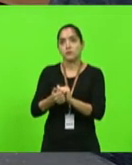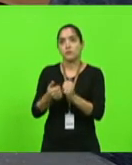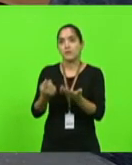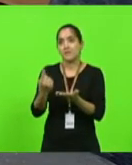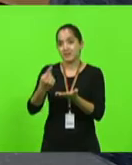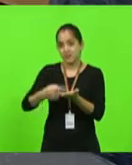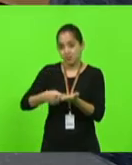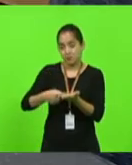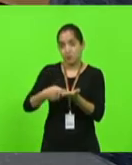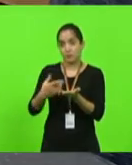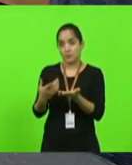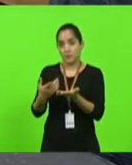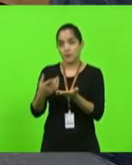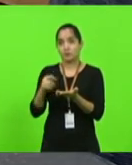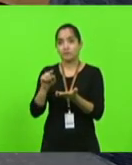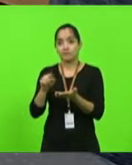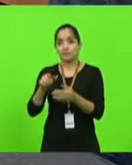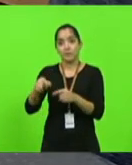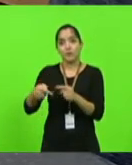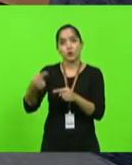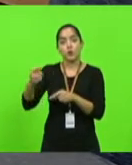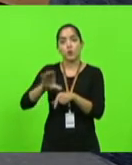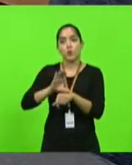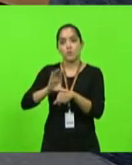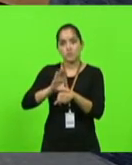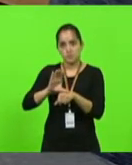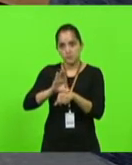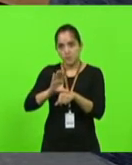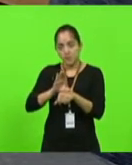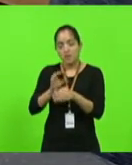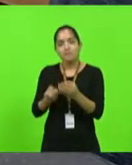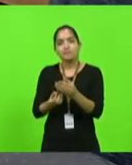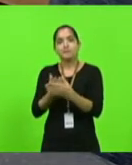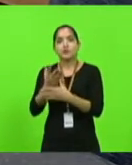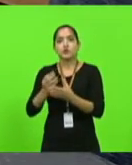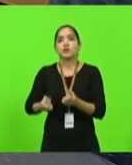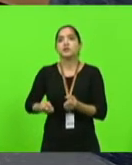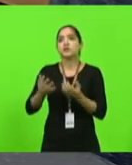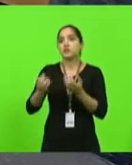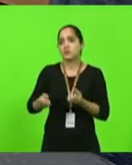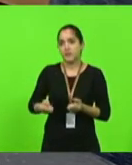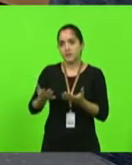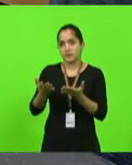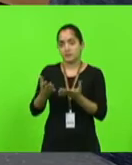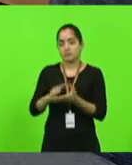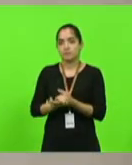previsto aqui, pela inconstitucionalidade e por também gerar despesa ao Poder Executivo.